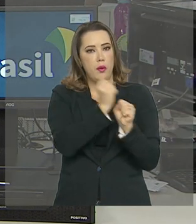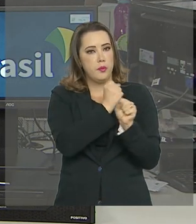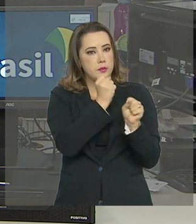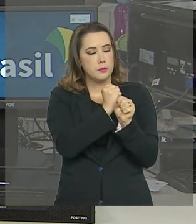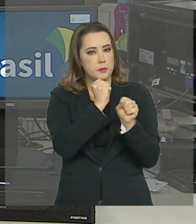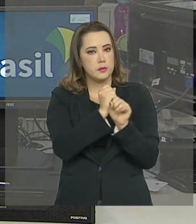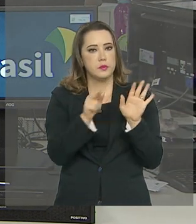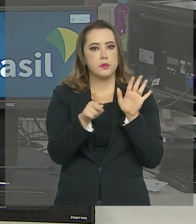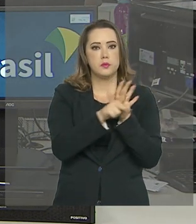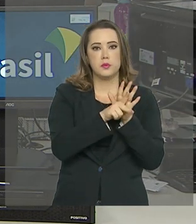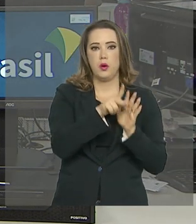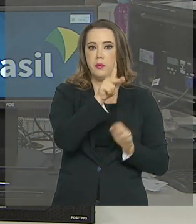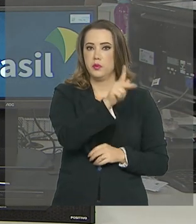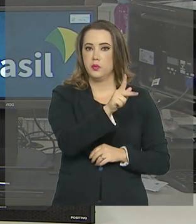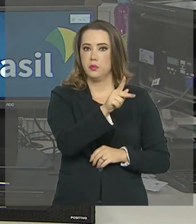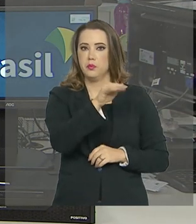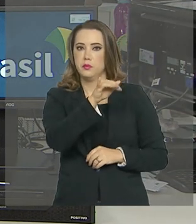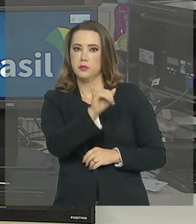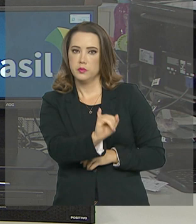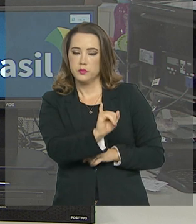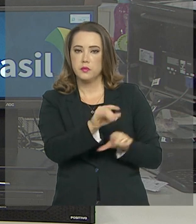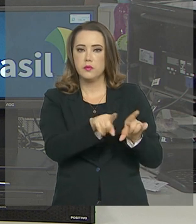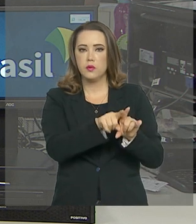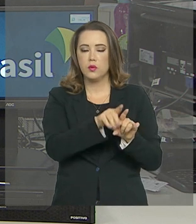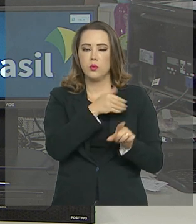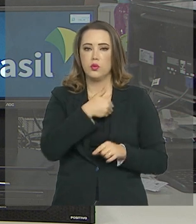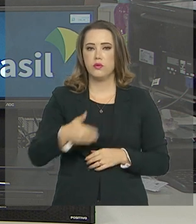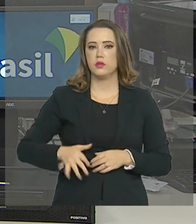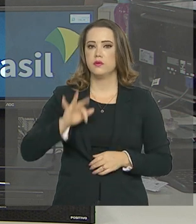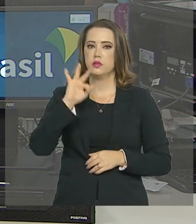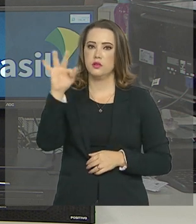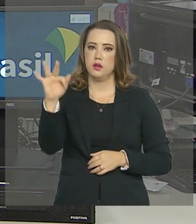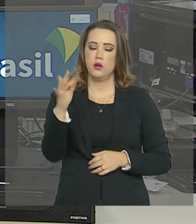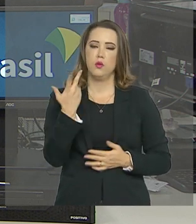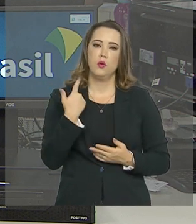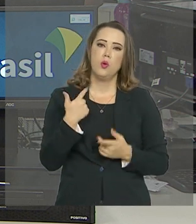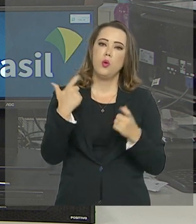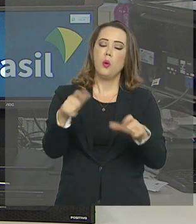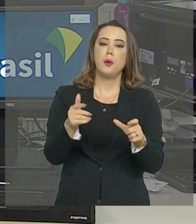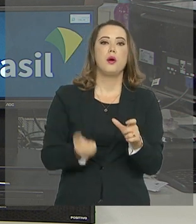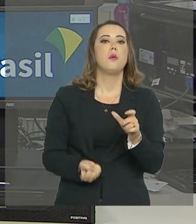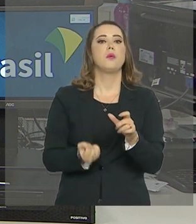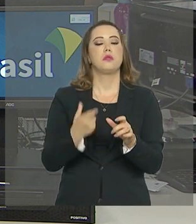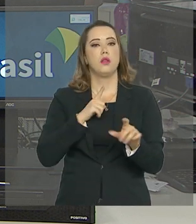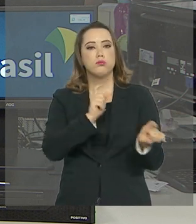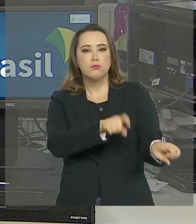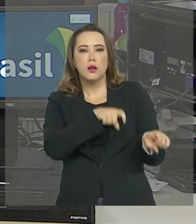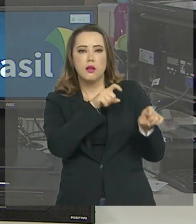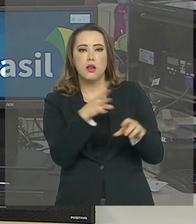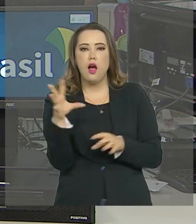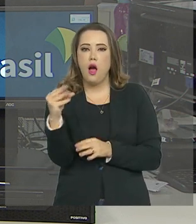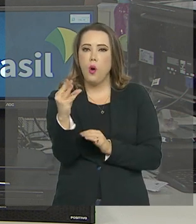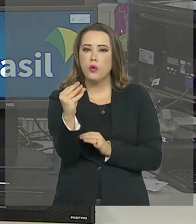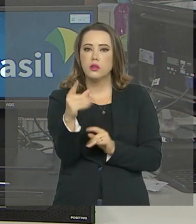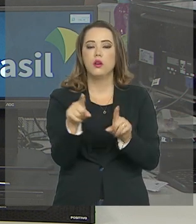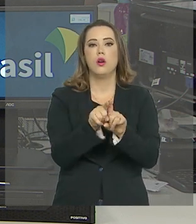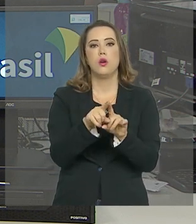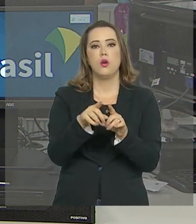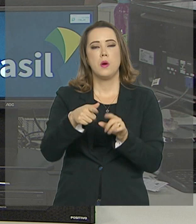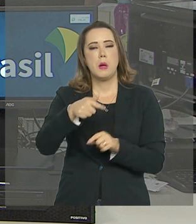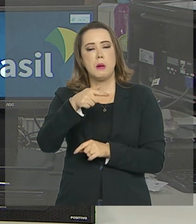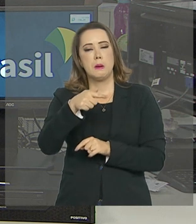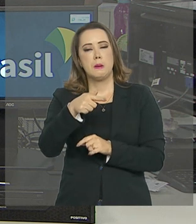de parcerias de investimentos, PPI, do governo federal. A região produz principalmente algodão, cana-de-açúcar,